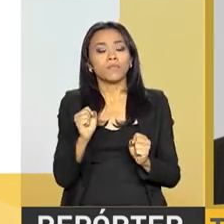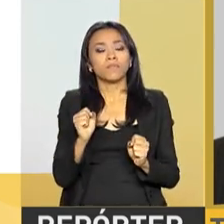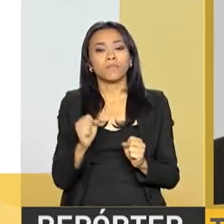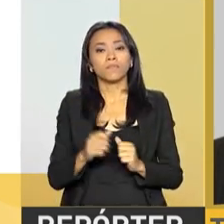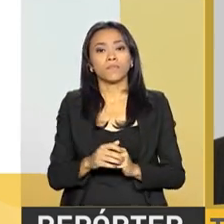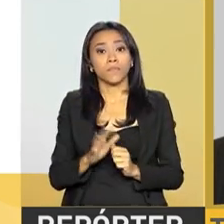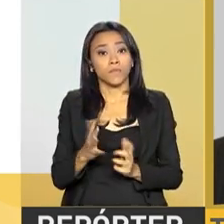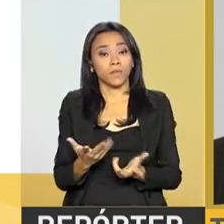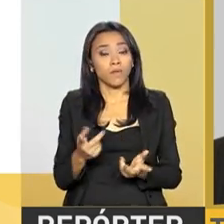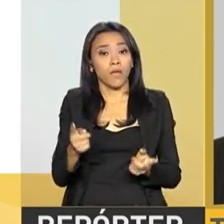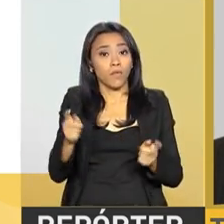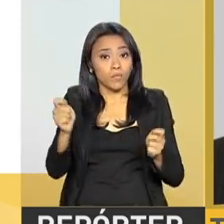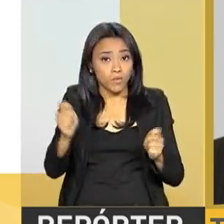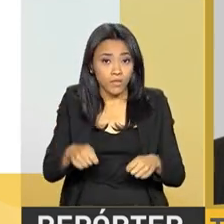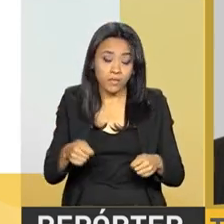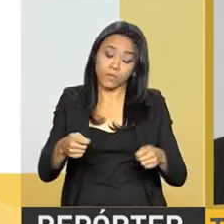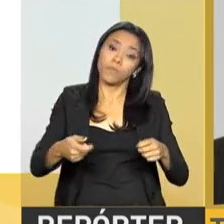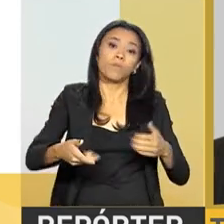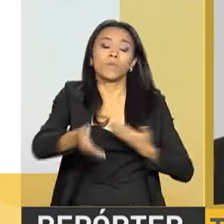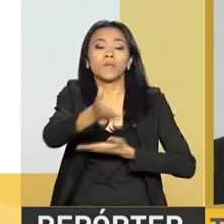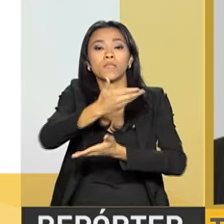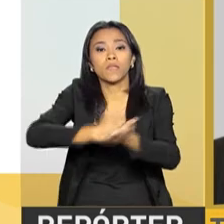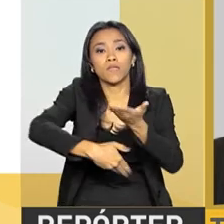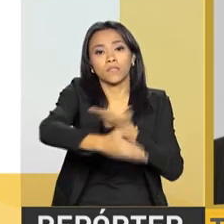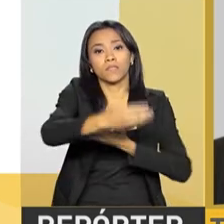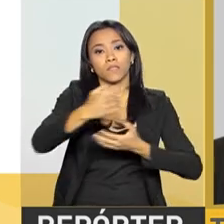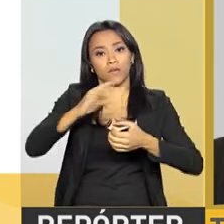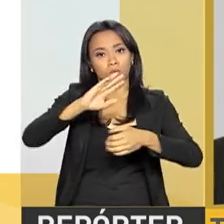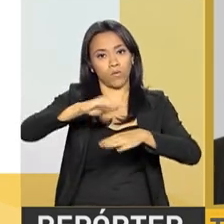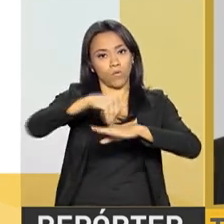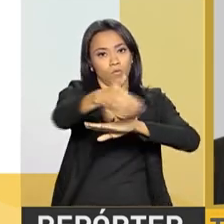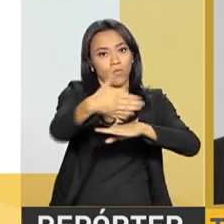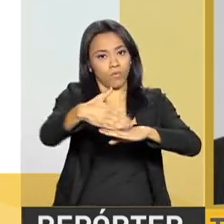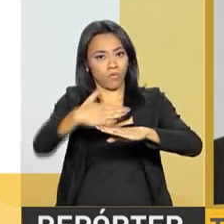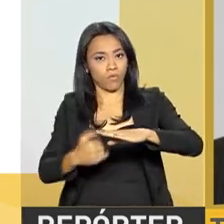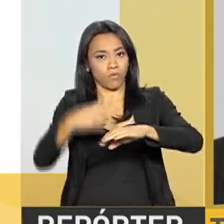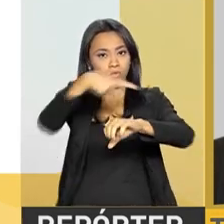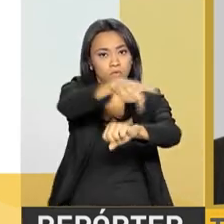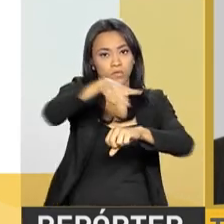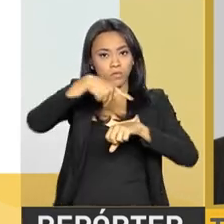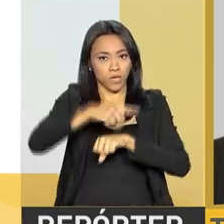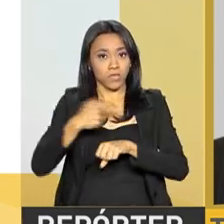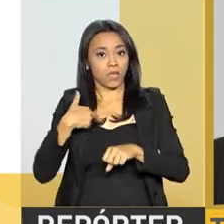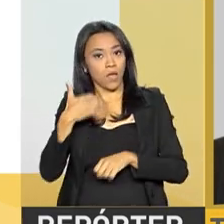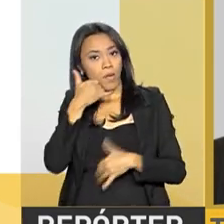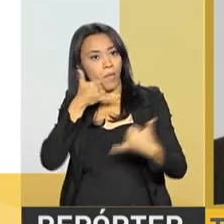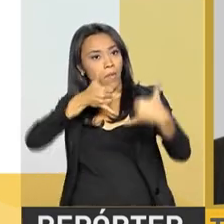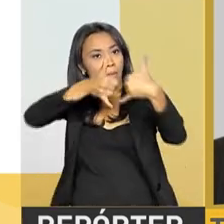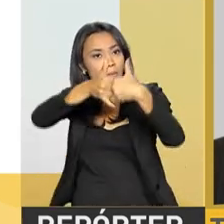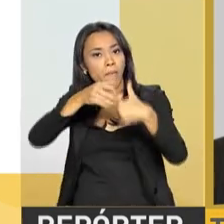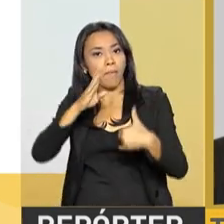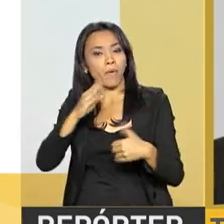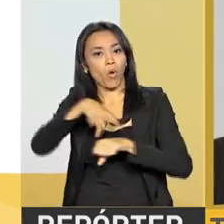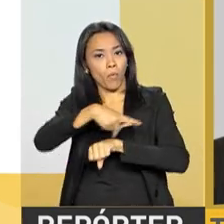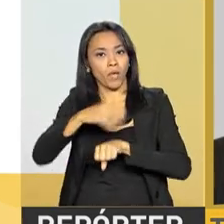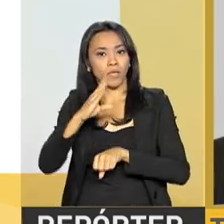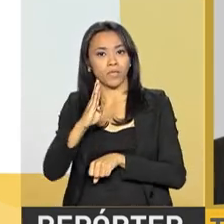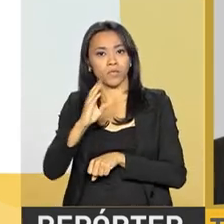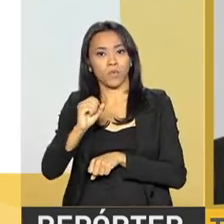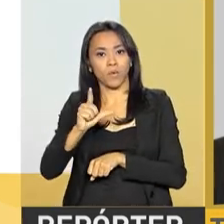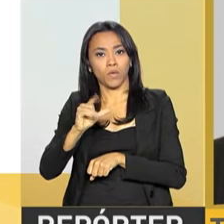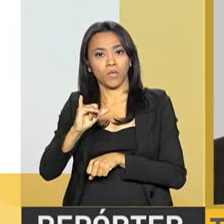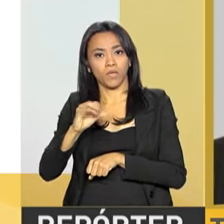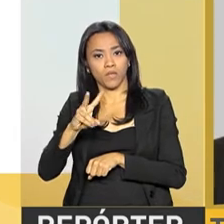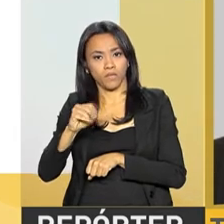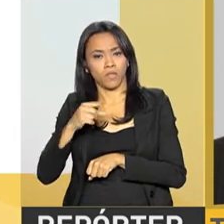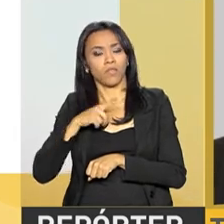luta. Então é preciso uma integração regional que aos poucos vai se expandindo. Então, conversando com Bolívia, vamos aperfeiçoar nosso sistema de cooperação, que